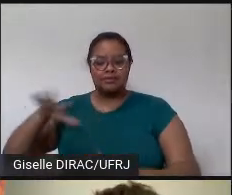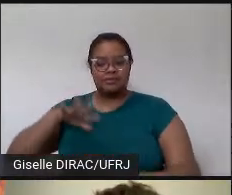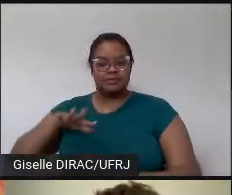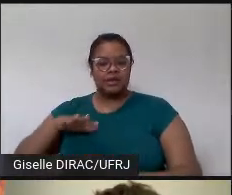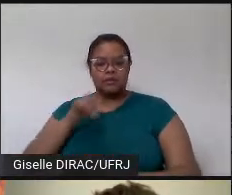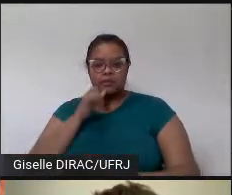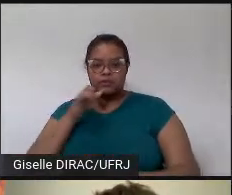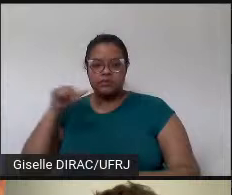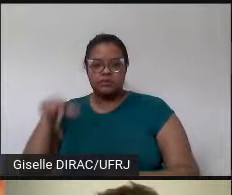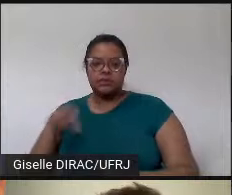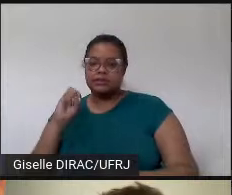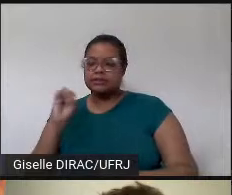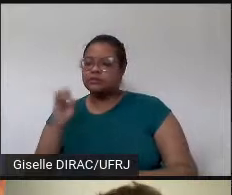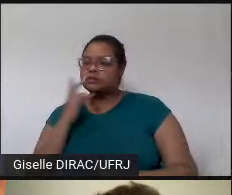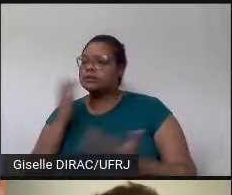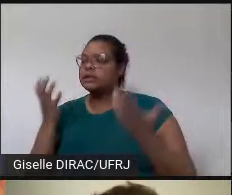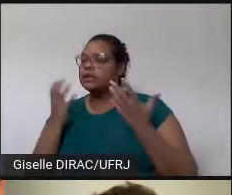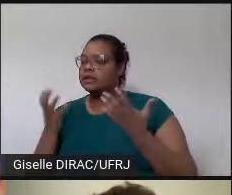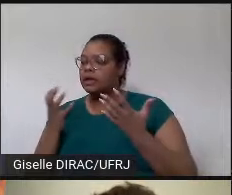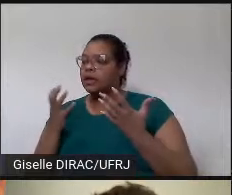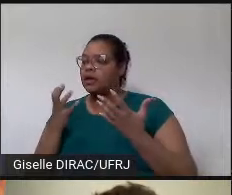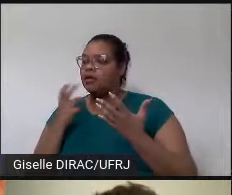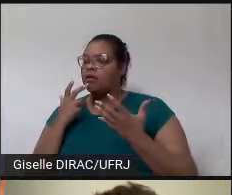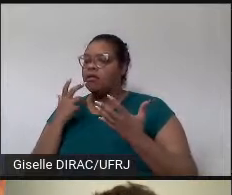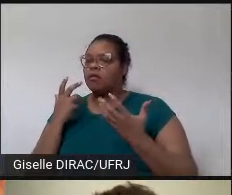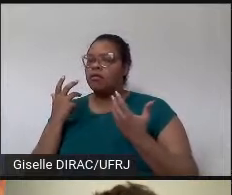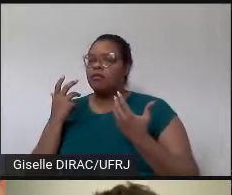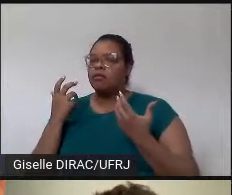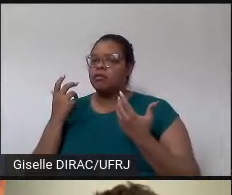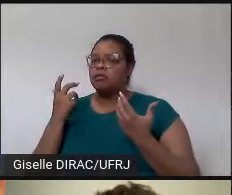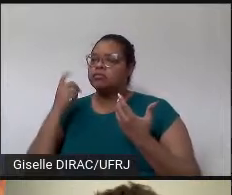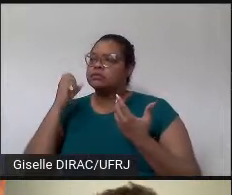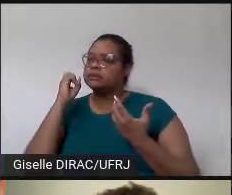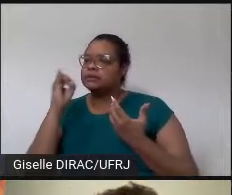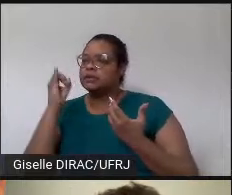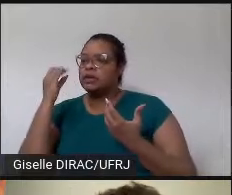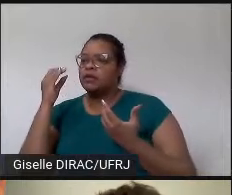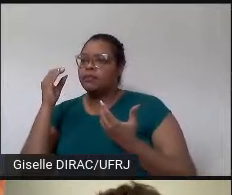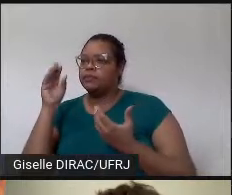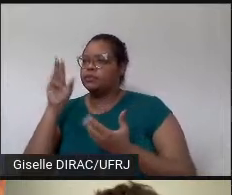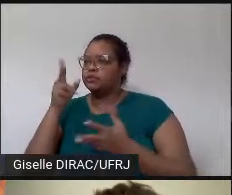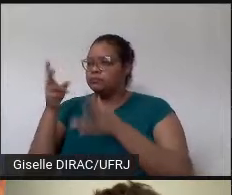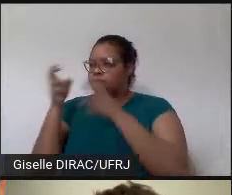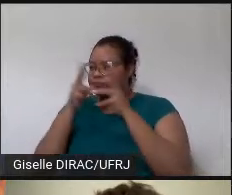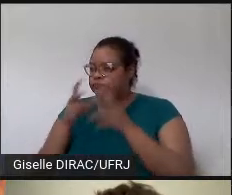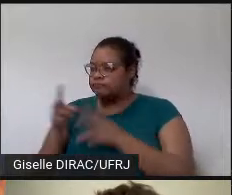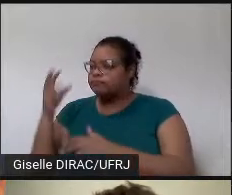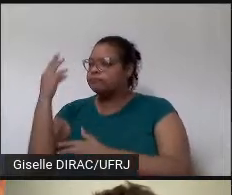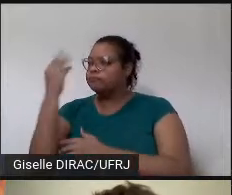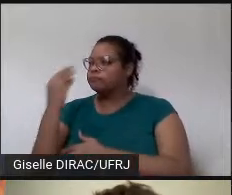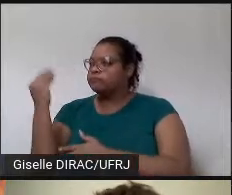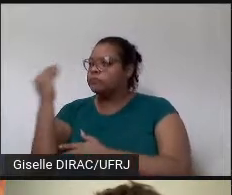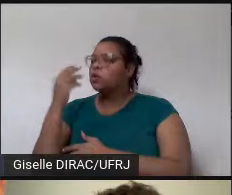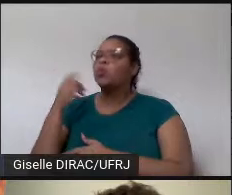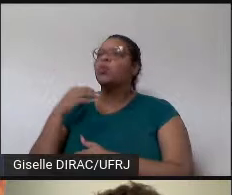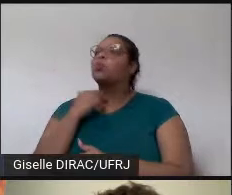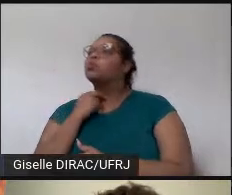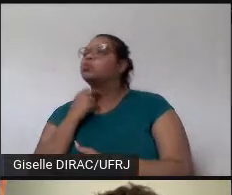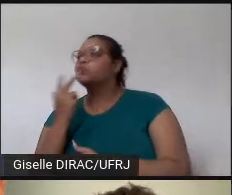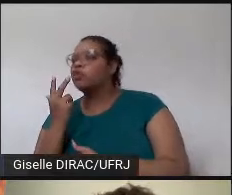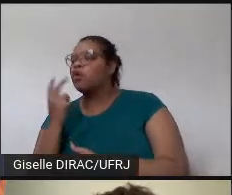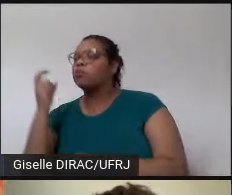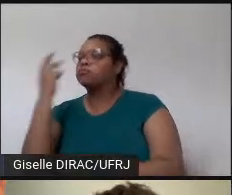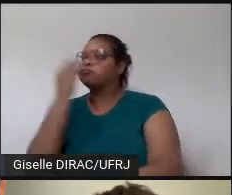Então, por exemplo, se você quer um artigo sobre como nós percebemos a fala, como nós percebemos os sons da língua,